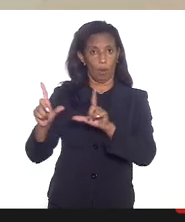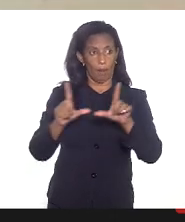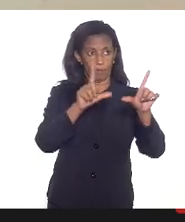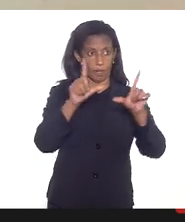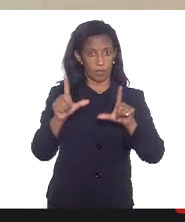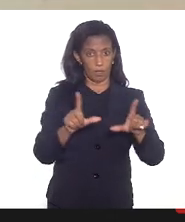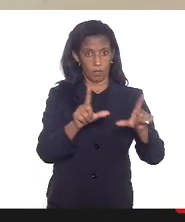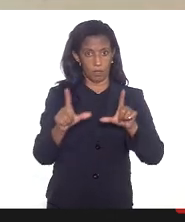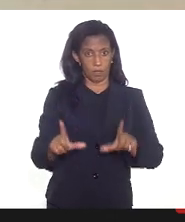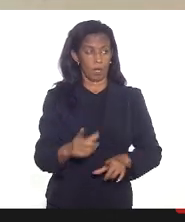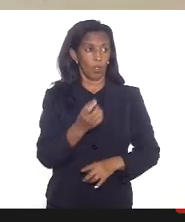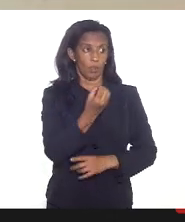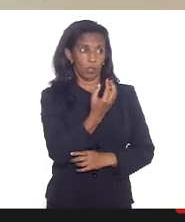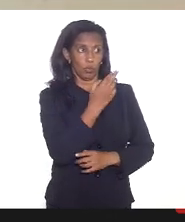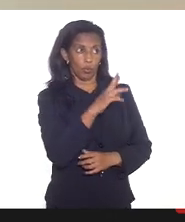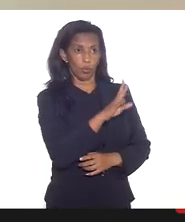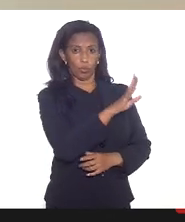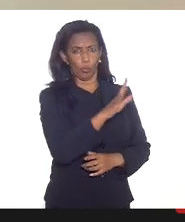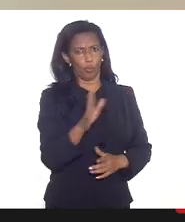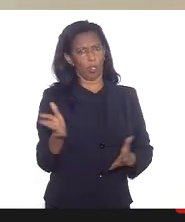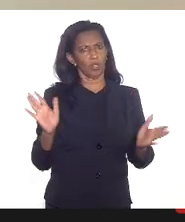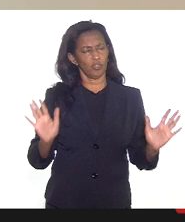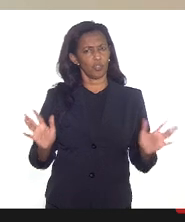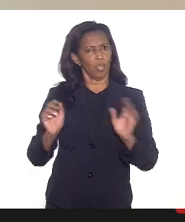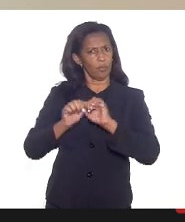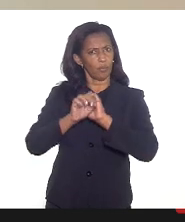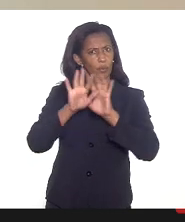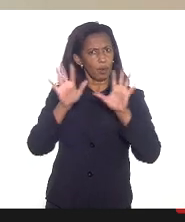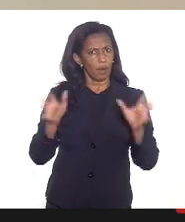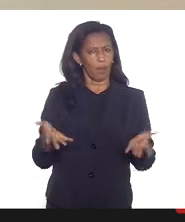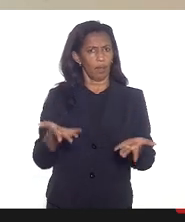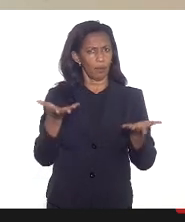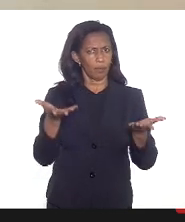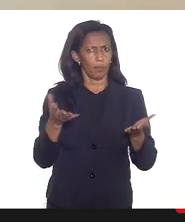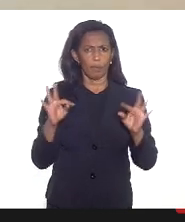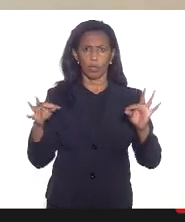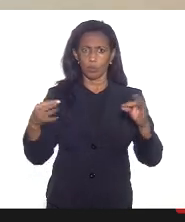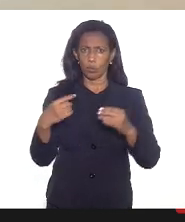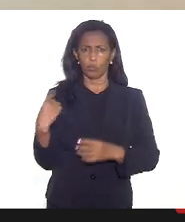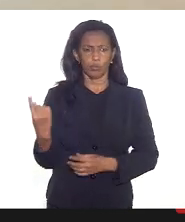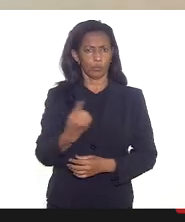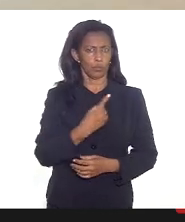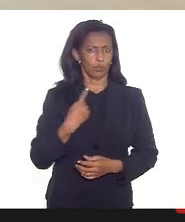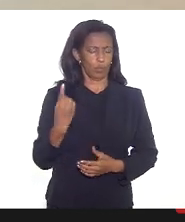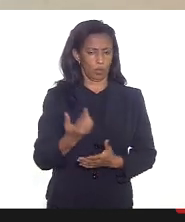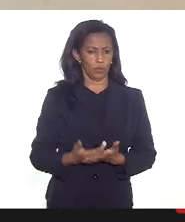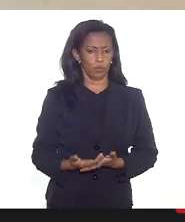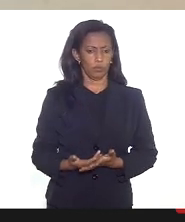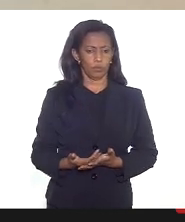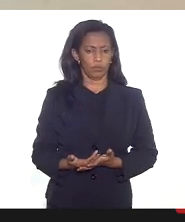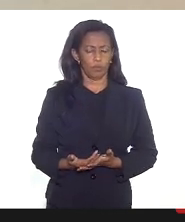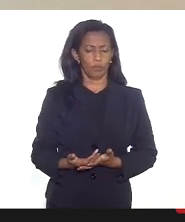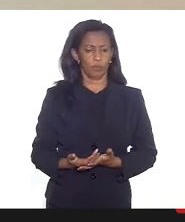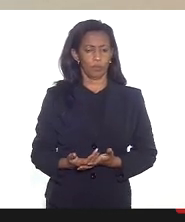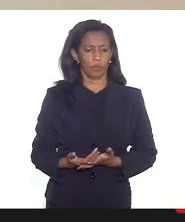doutora Melana já ficou bastante claro para todos nós com relação a